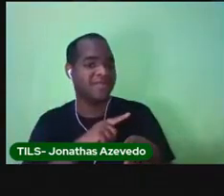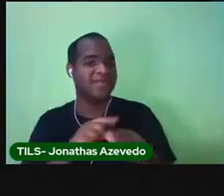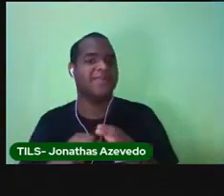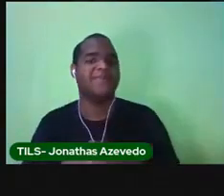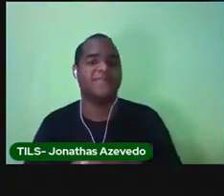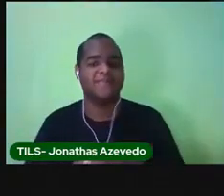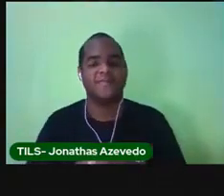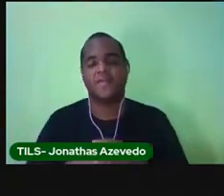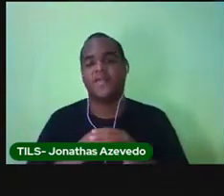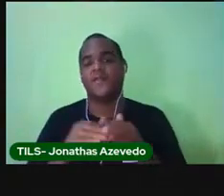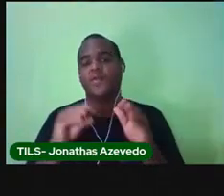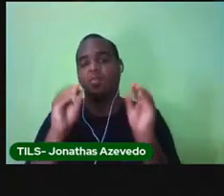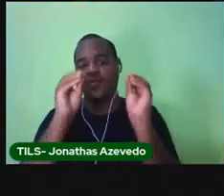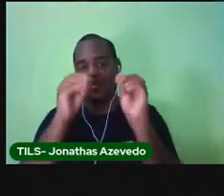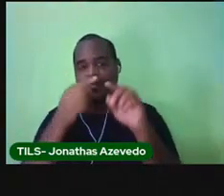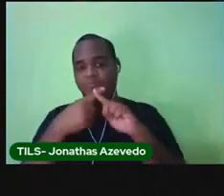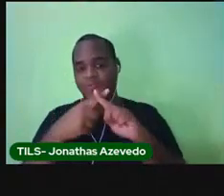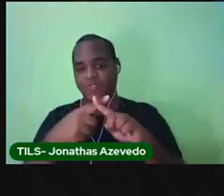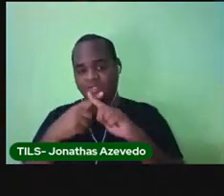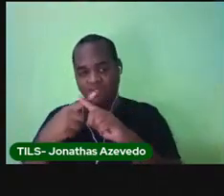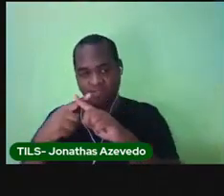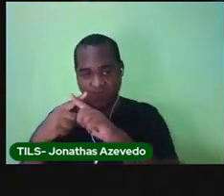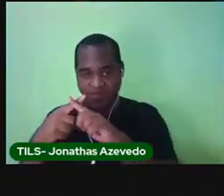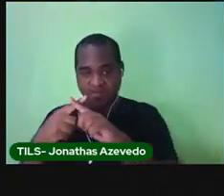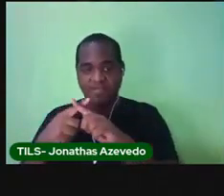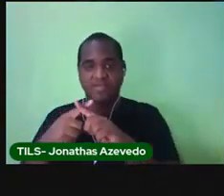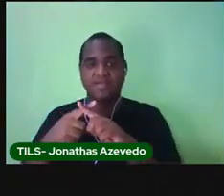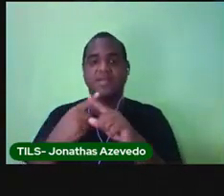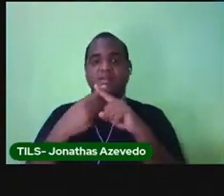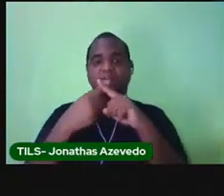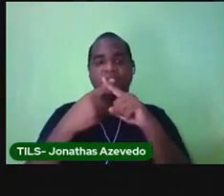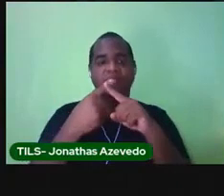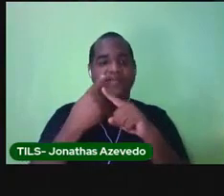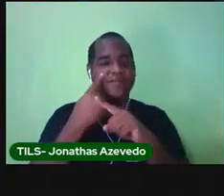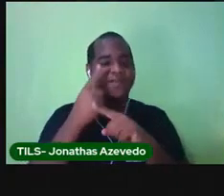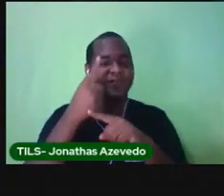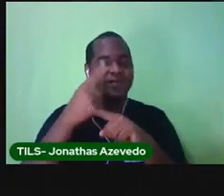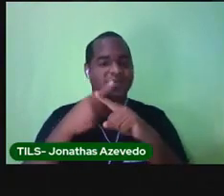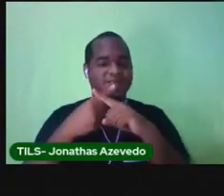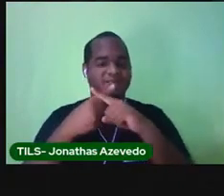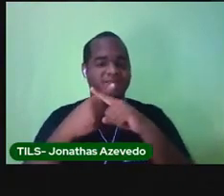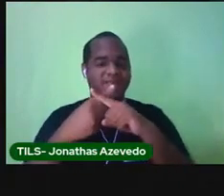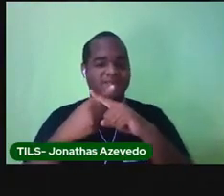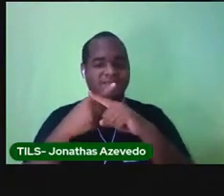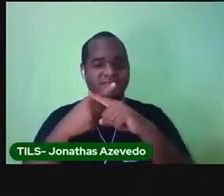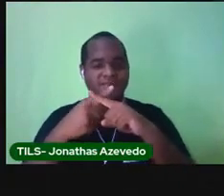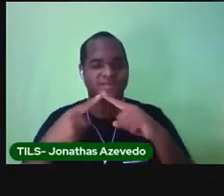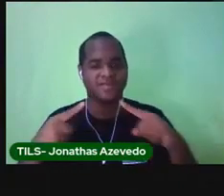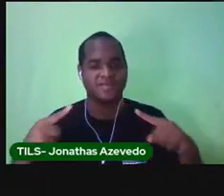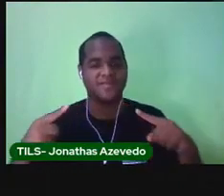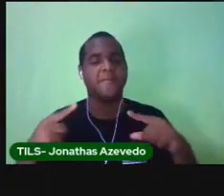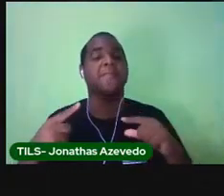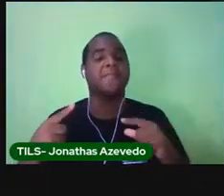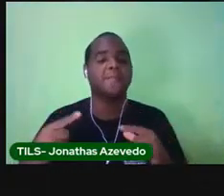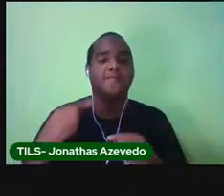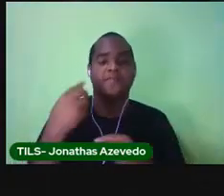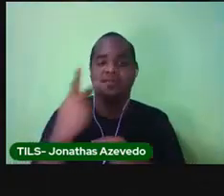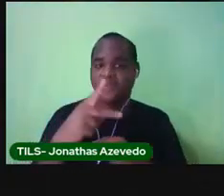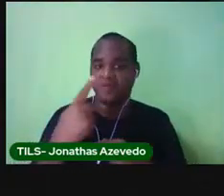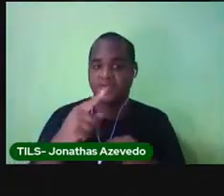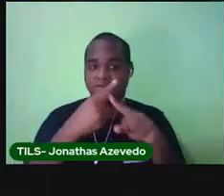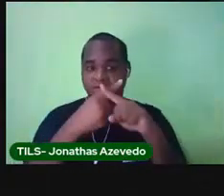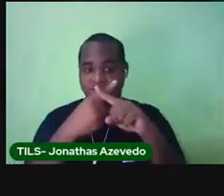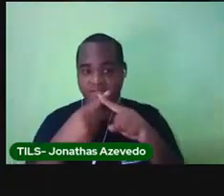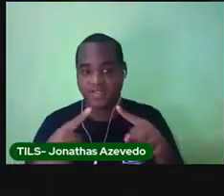Isso. Vai marcar um xizinho. Sabe o x? Você faz assim e assim. Pronto. Marca com um xizinho